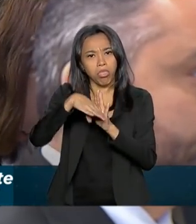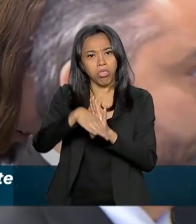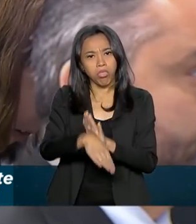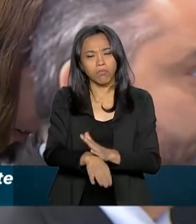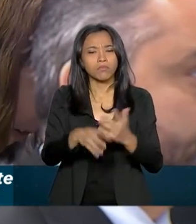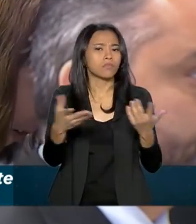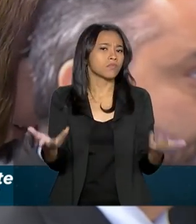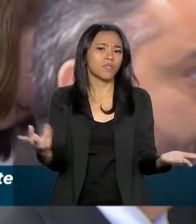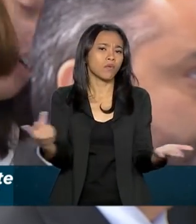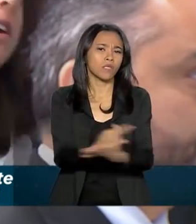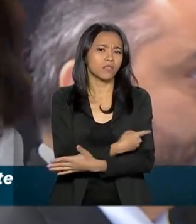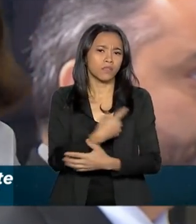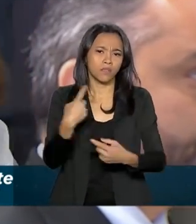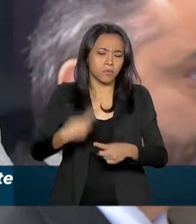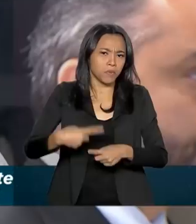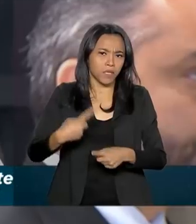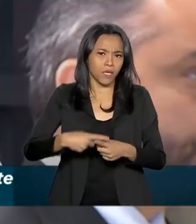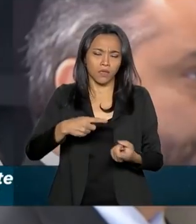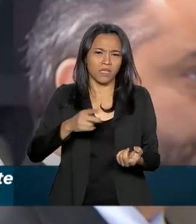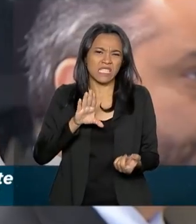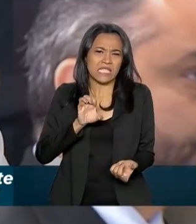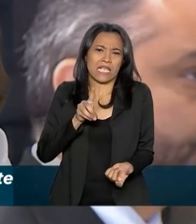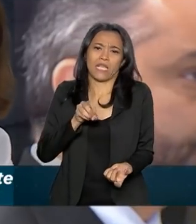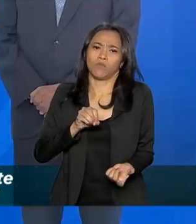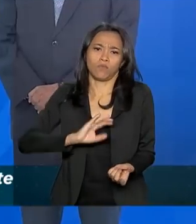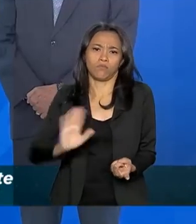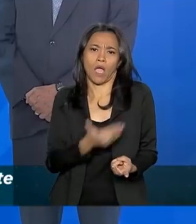imaginava que teria que trocar integrantes tão cedo?